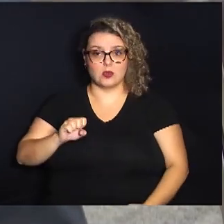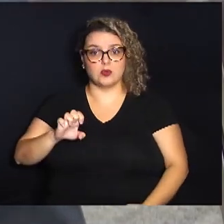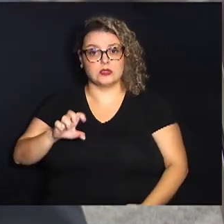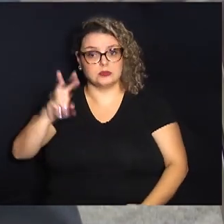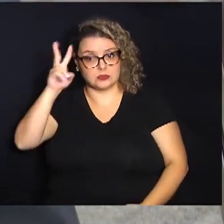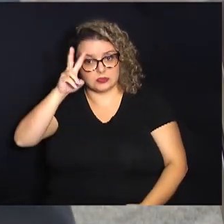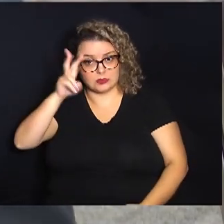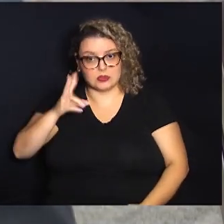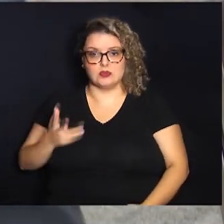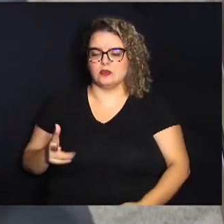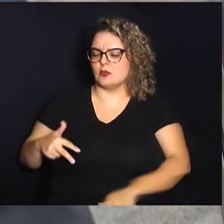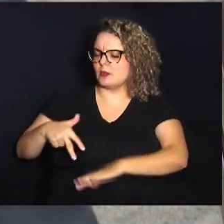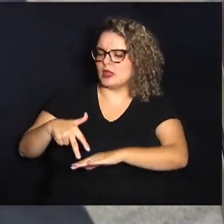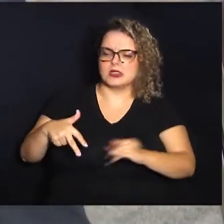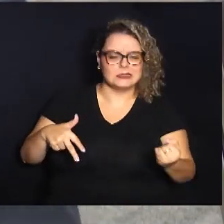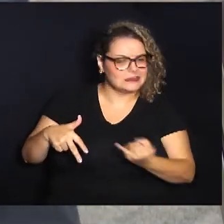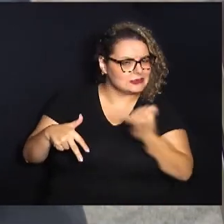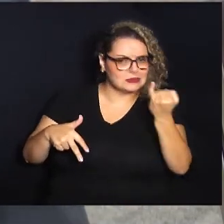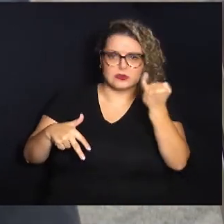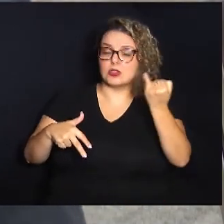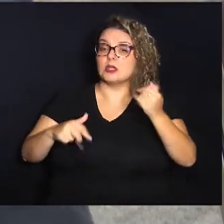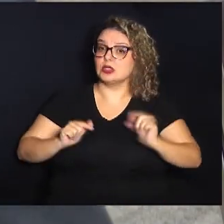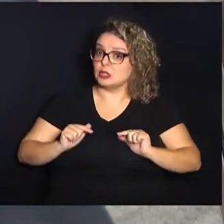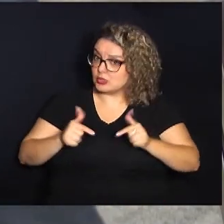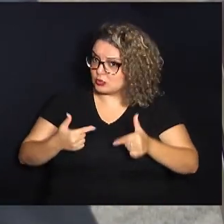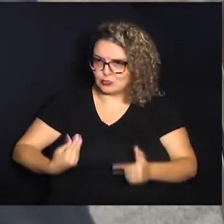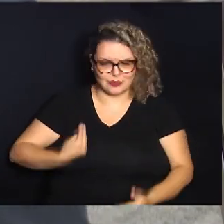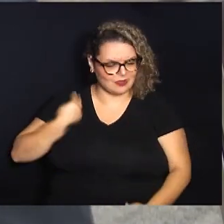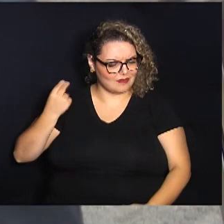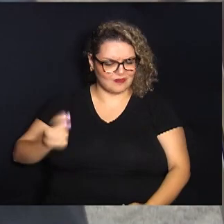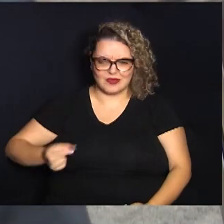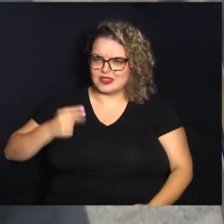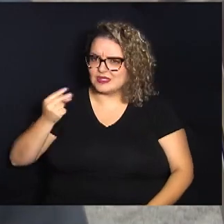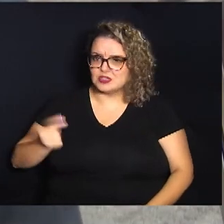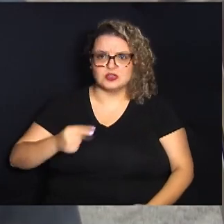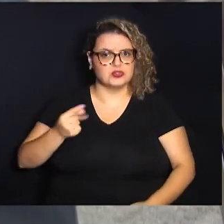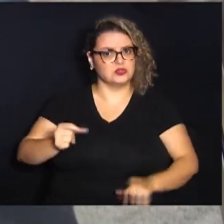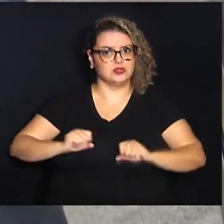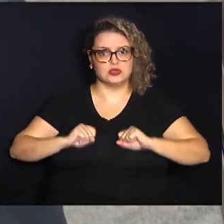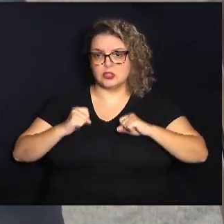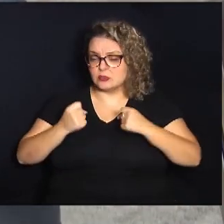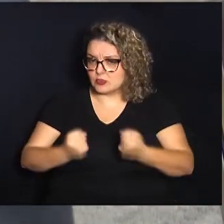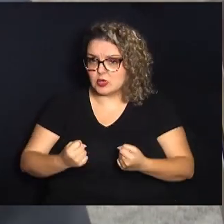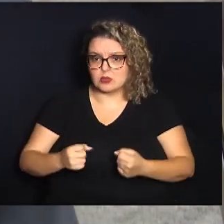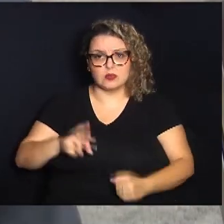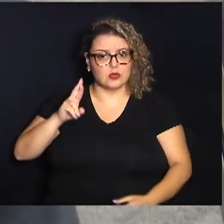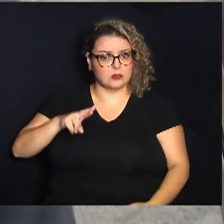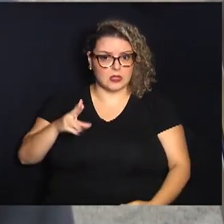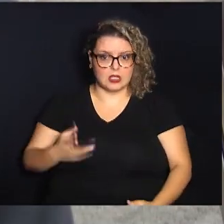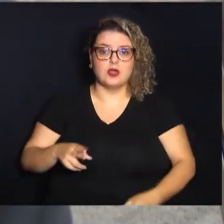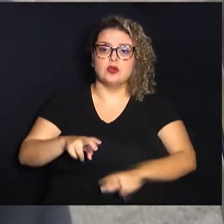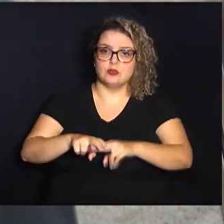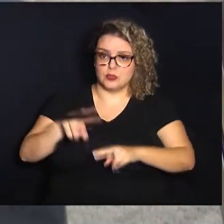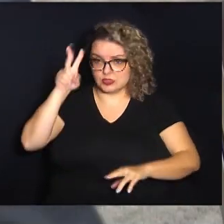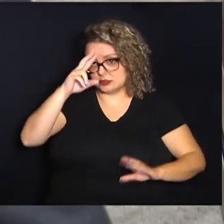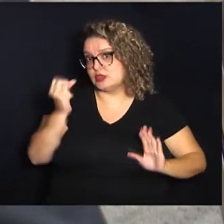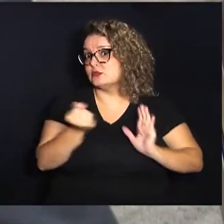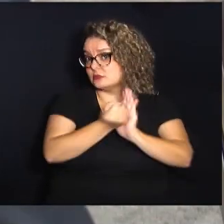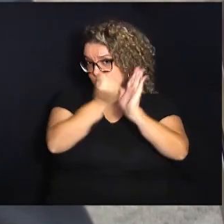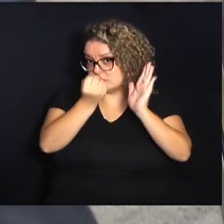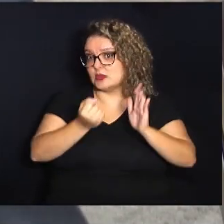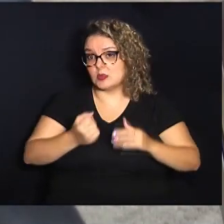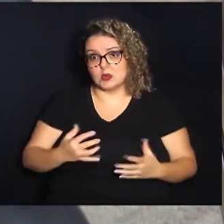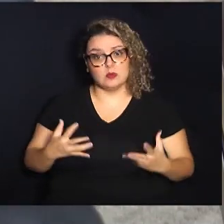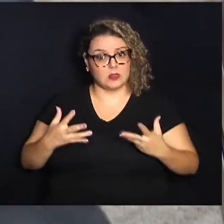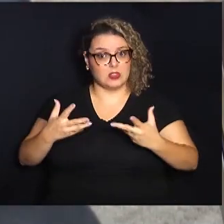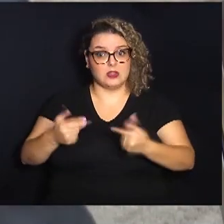pessoa imprescindível, dessas que lutam a vida toda, dedicam sua vida a uma causa e por isso ela deixou um legado para essas